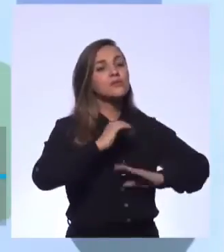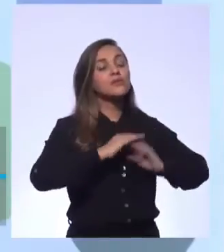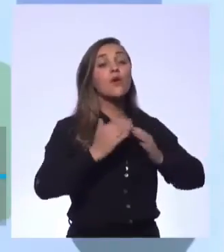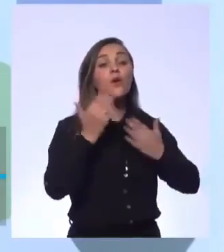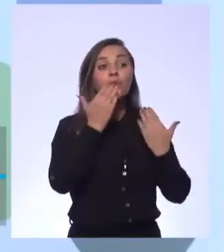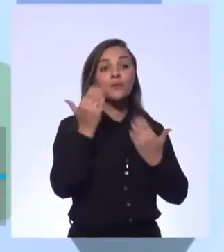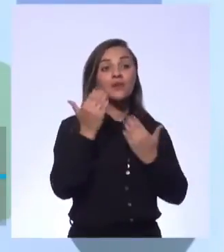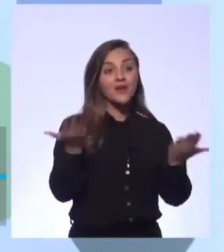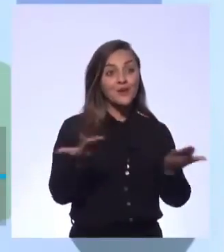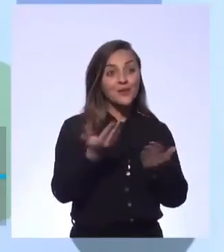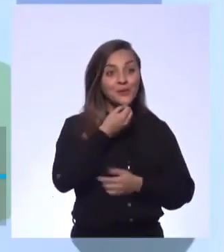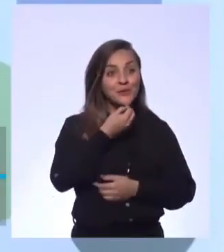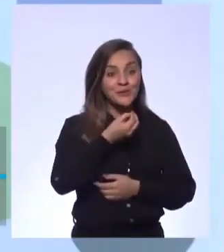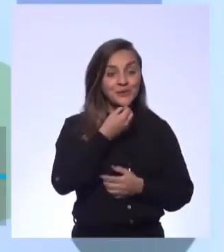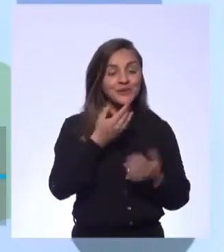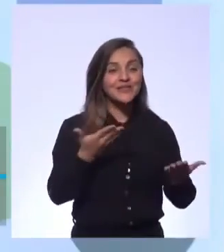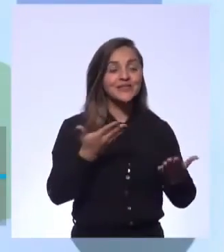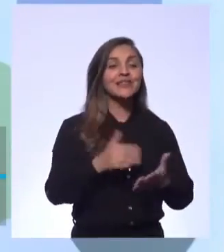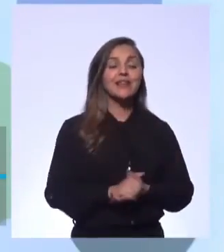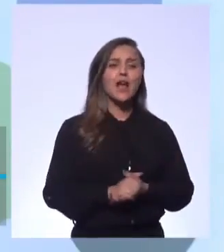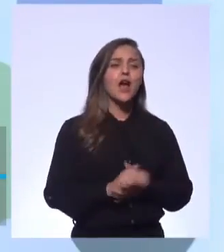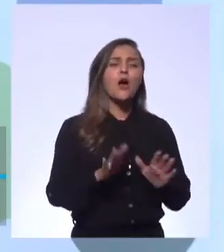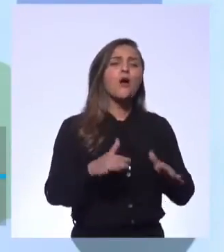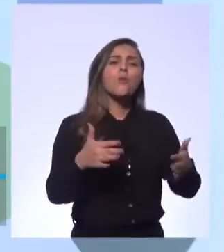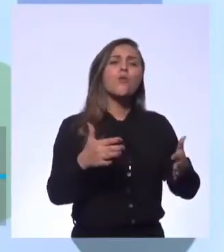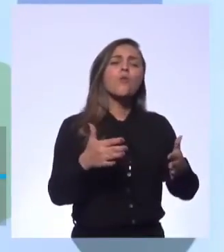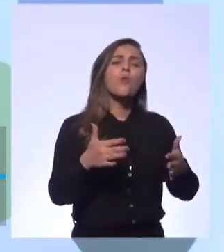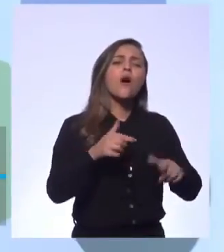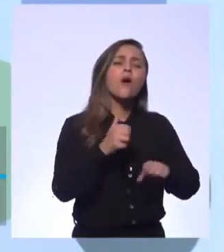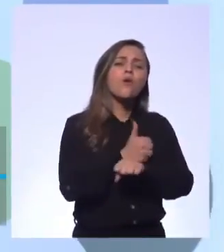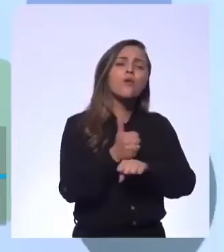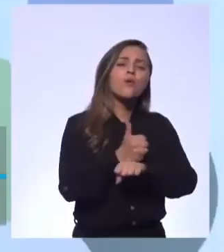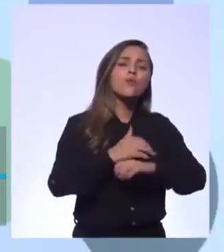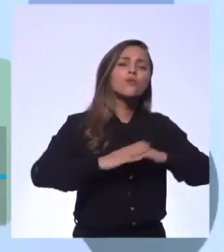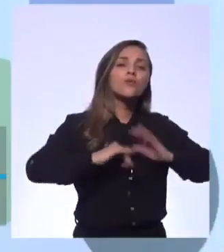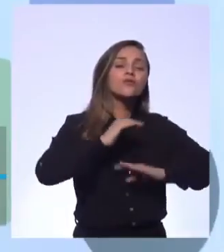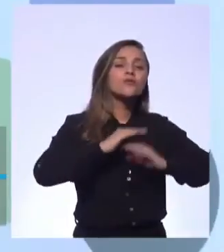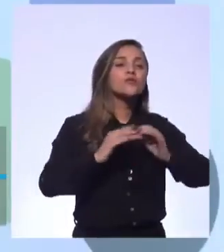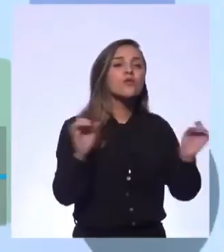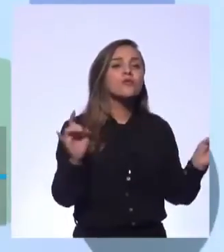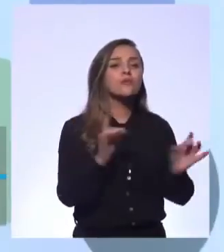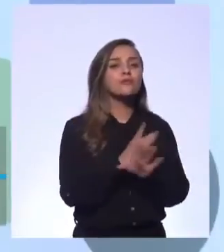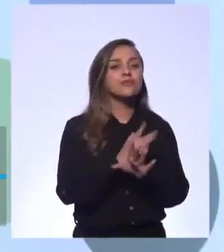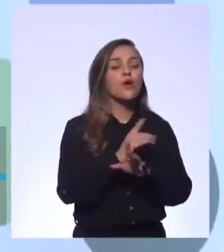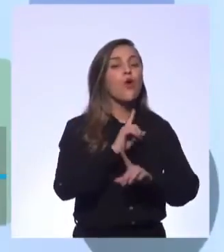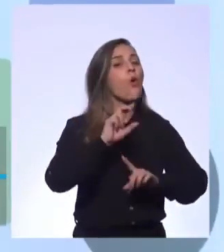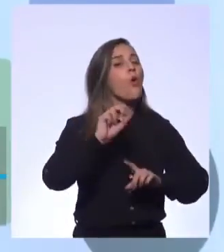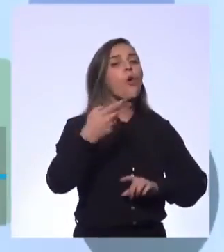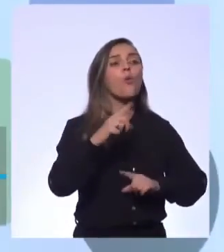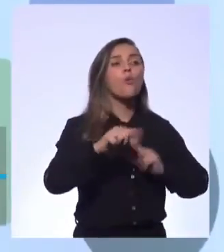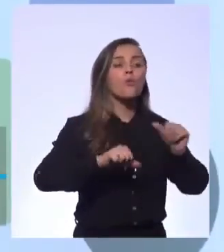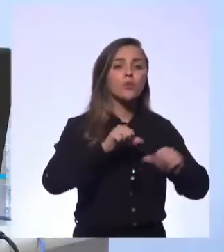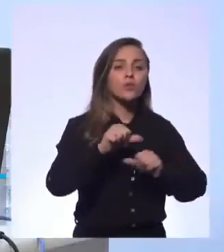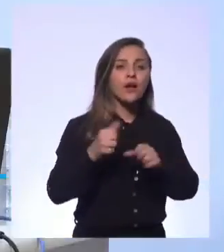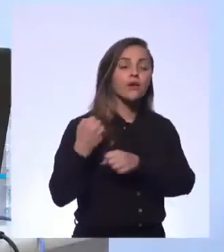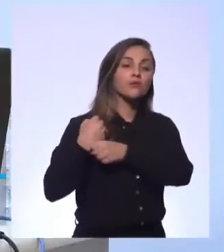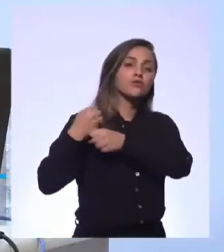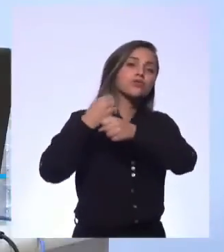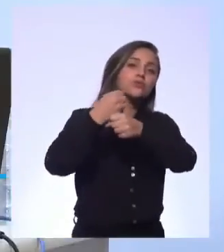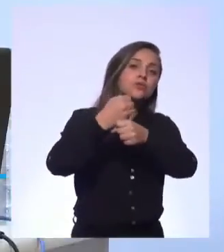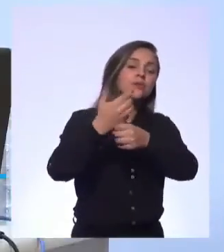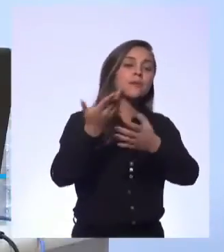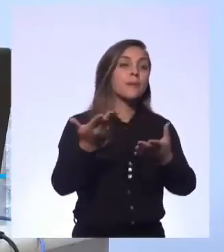oportunidade, Kevin Henrique. Quais profissões você acha que vão acabar ou mudar daqui a alguns anos? Cara, isso é muito